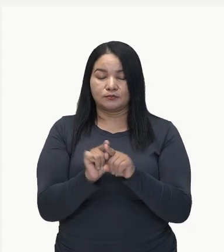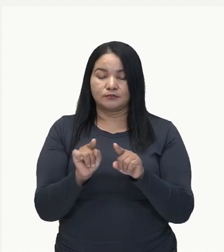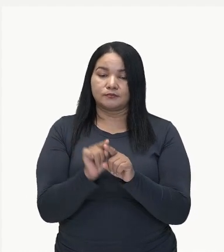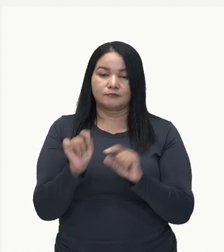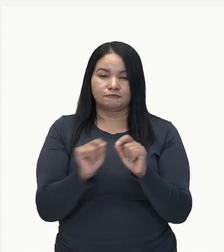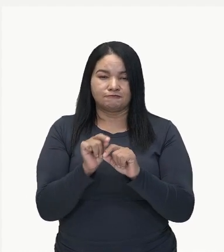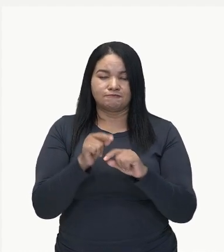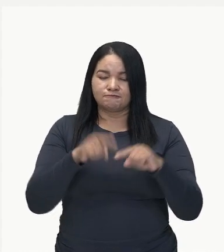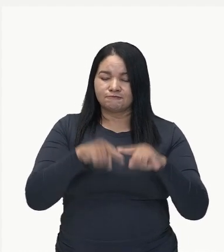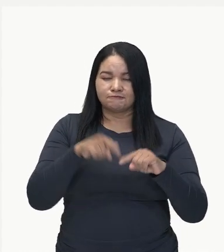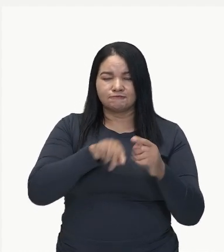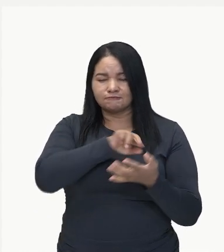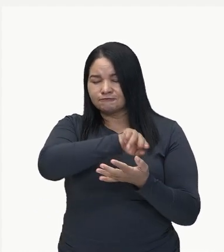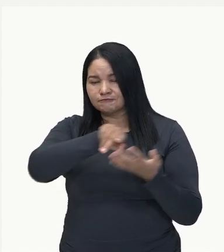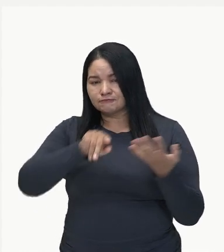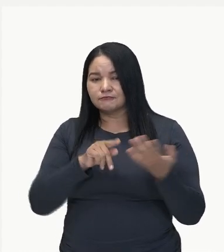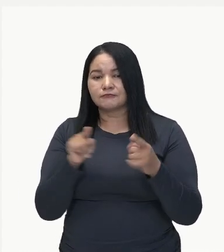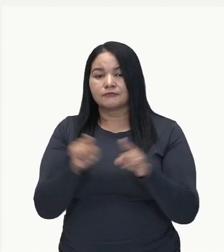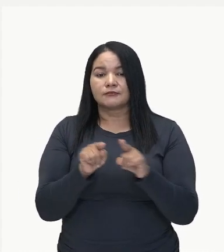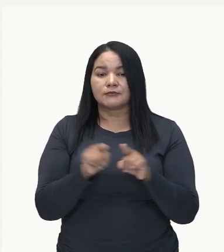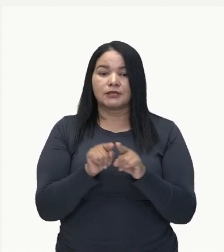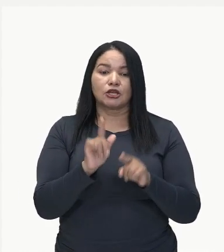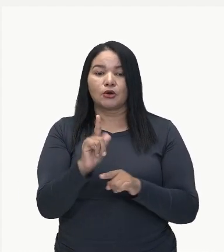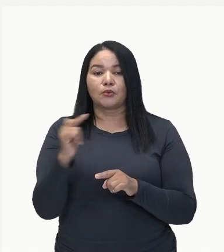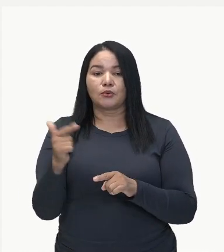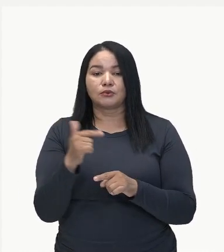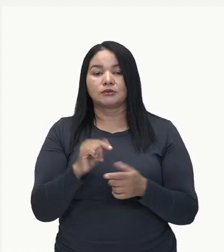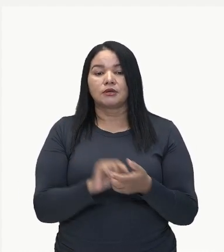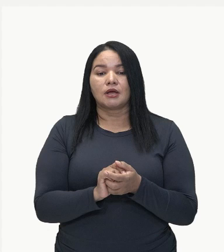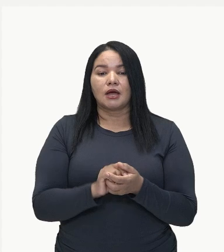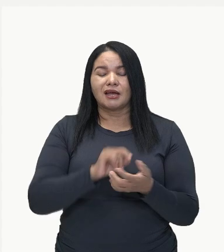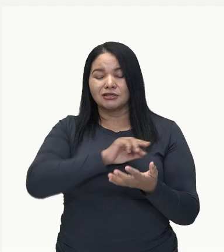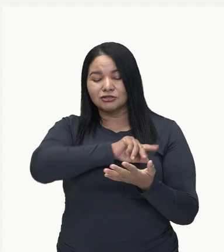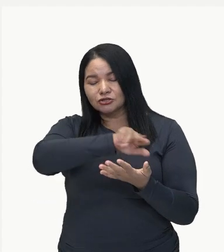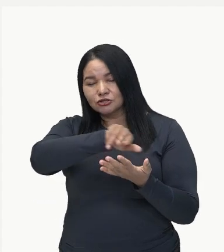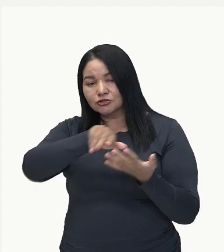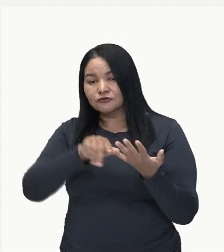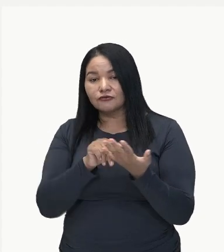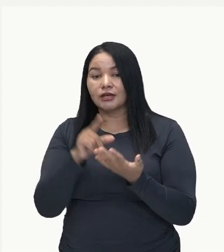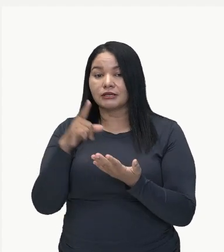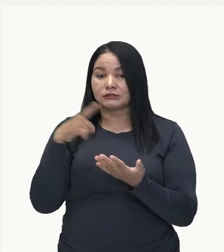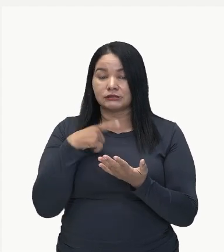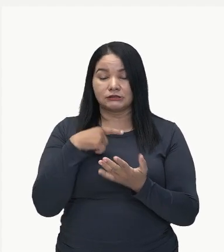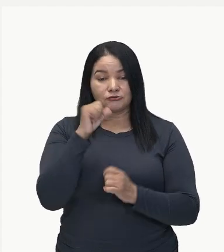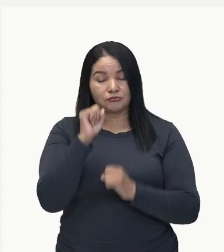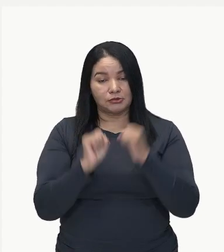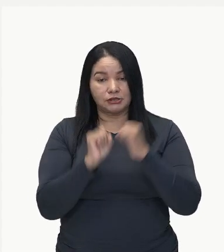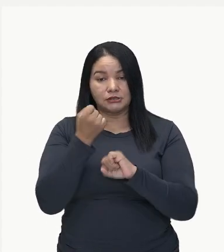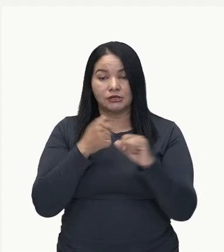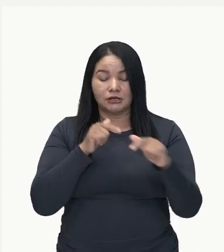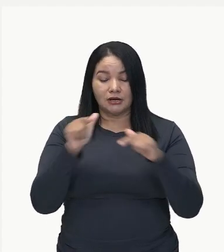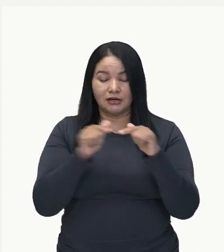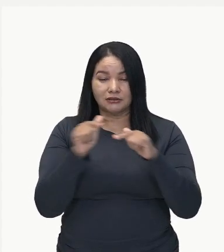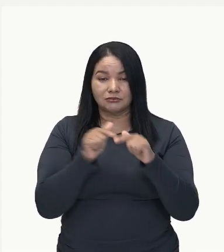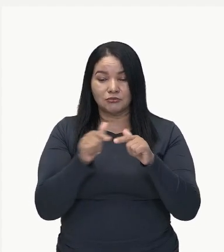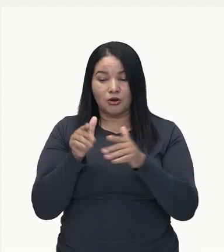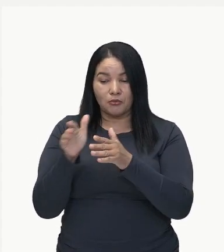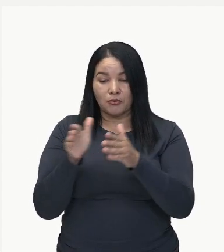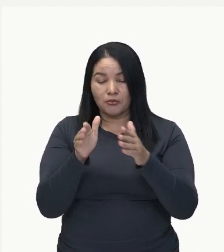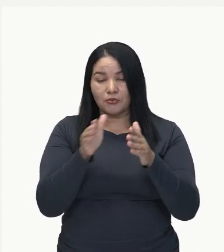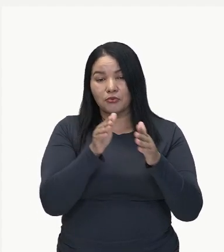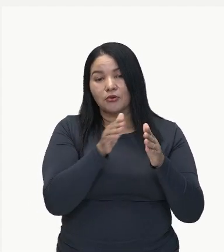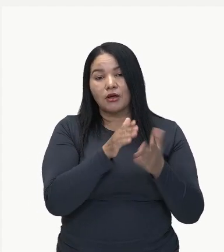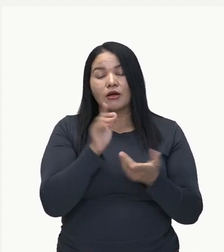E a Mitsubishi, que ela é um conglomerado multinacional, que ela vai atuar, como vocês estão vendo, em diversos setores.